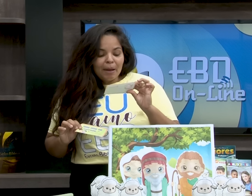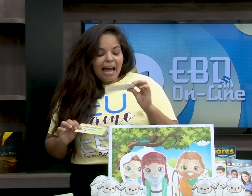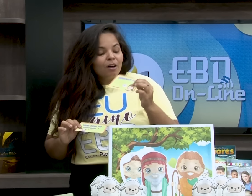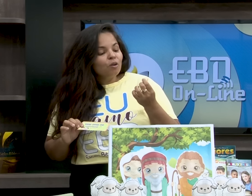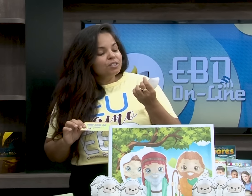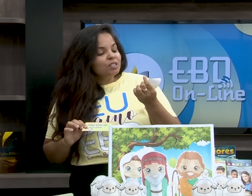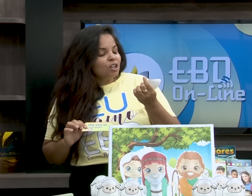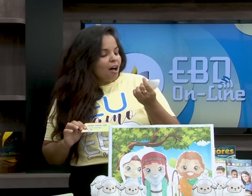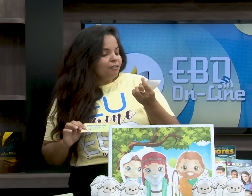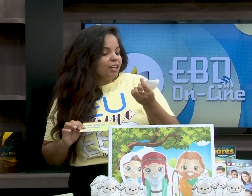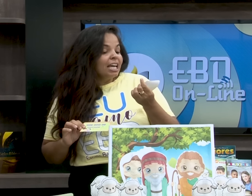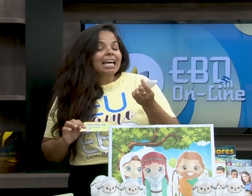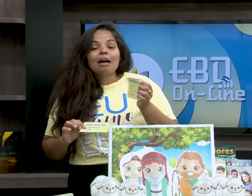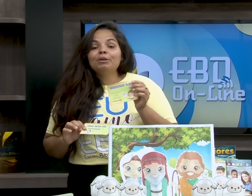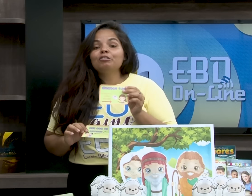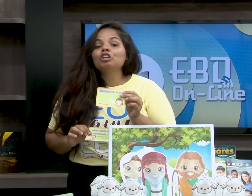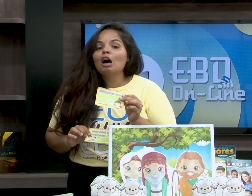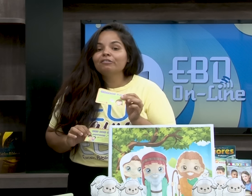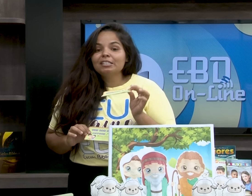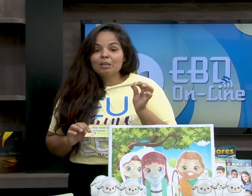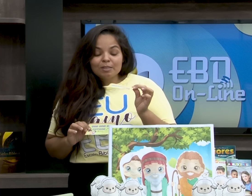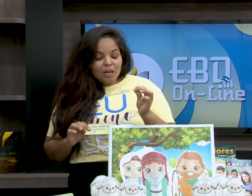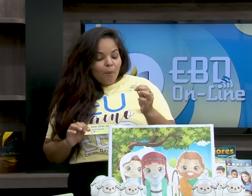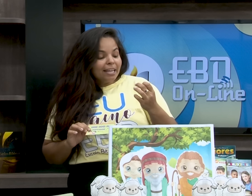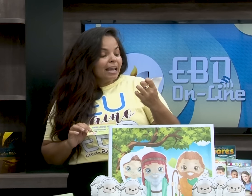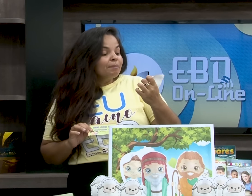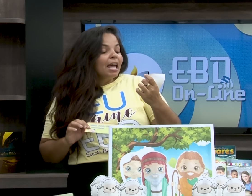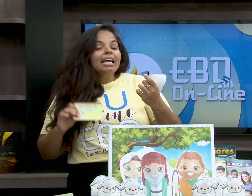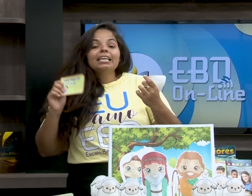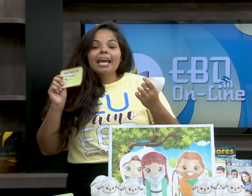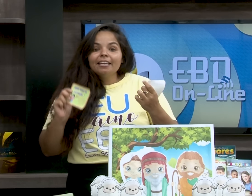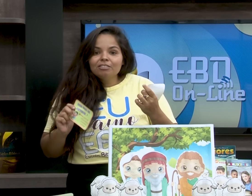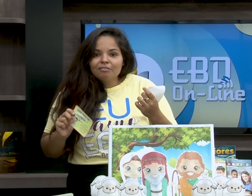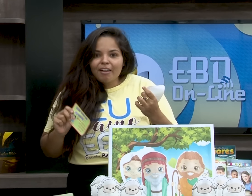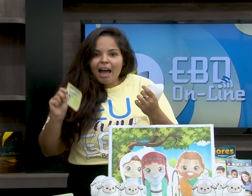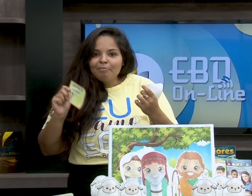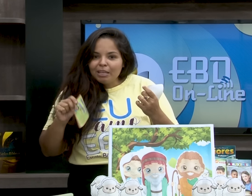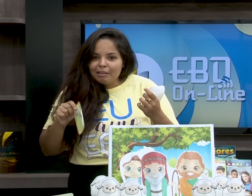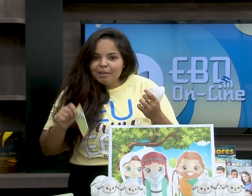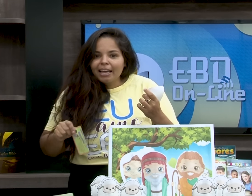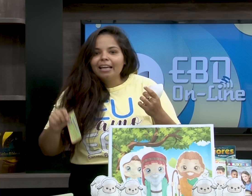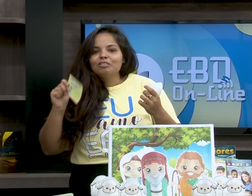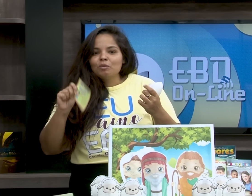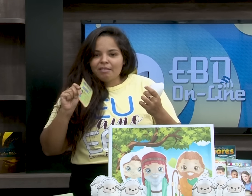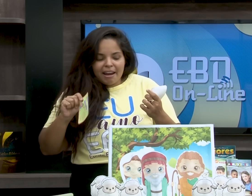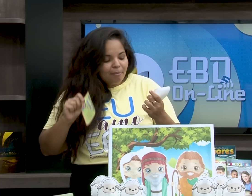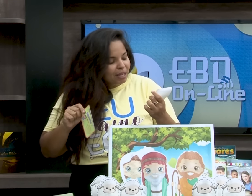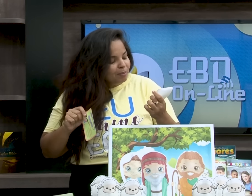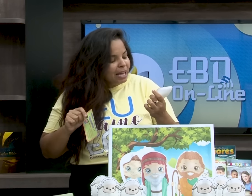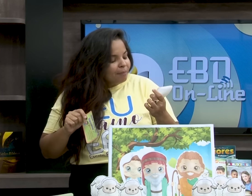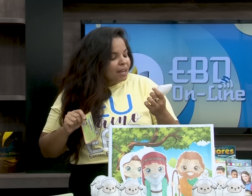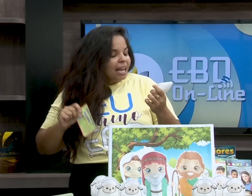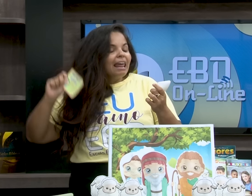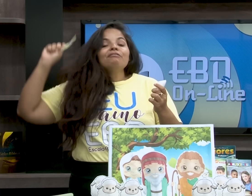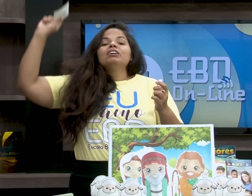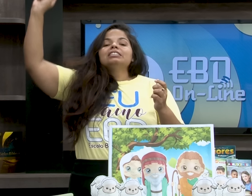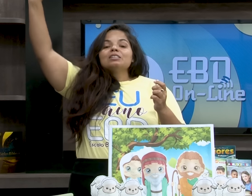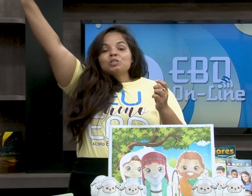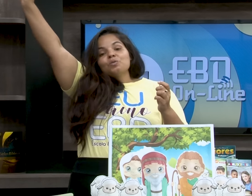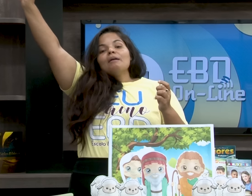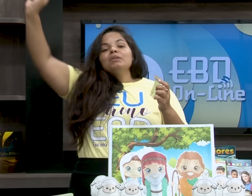E Marcos 9, capítulo 9, versículo 50. Quem tiver a Bíblia, quem trouxer a Bíblia,